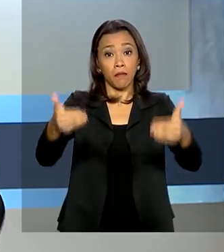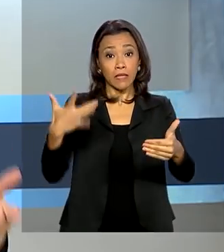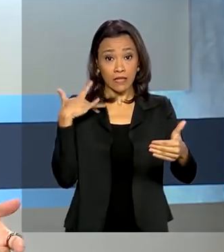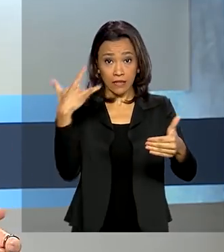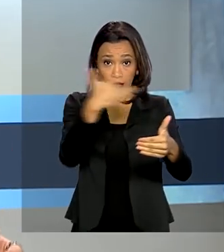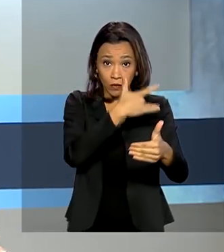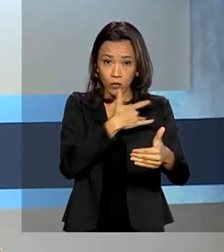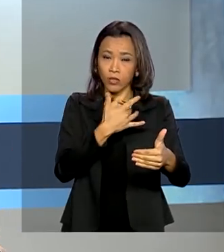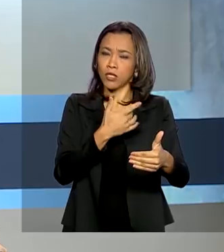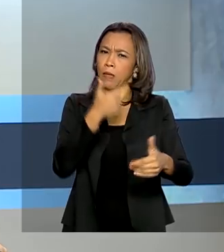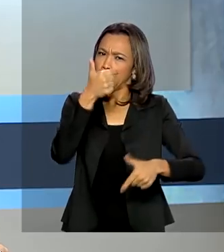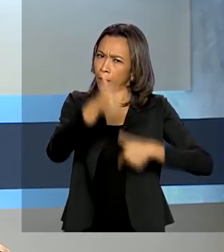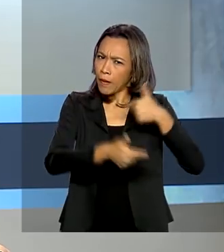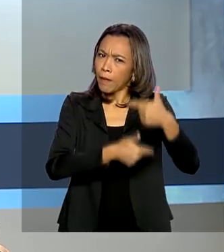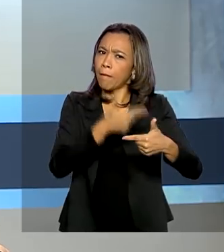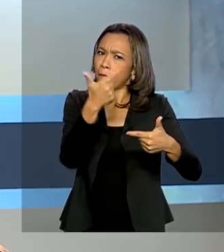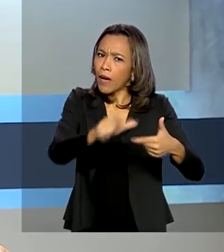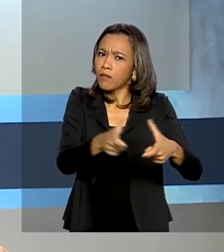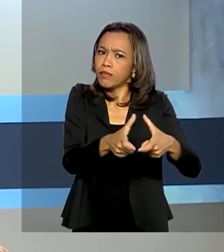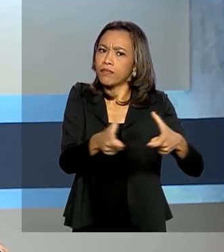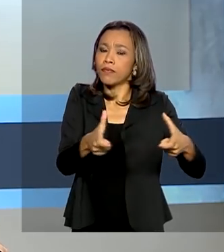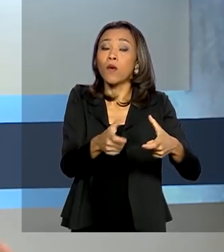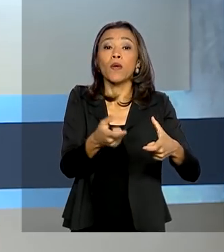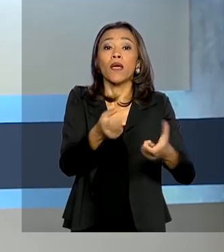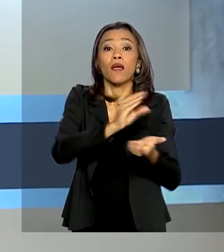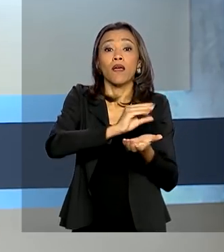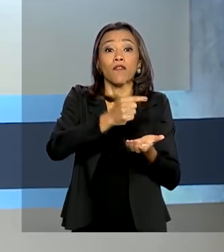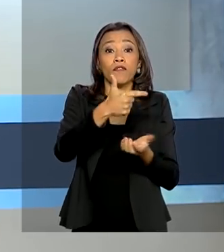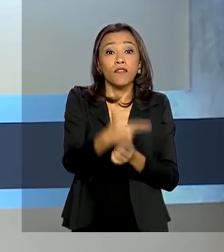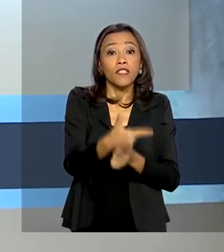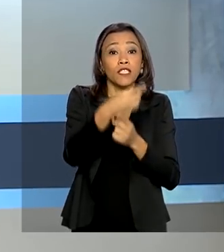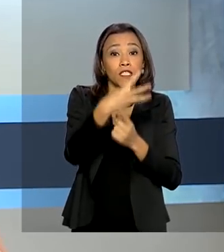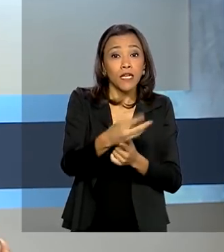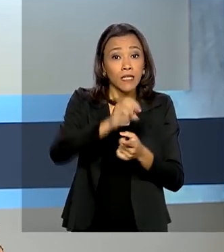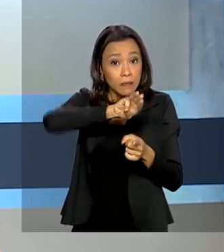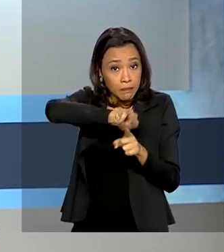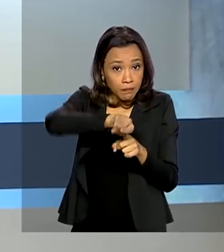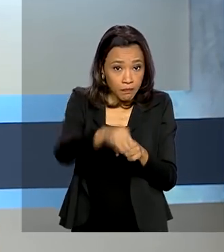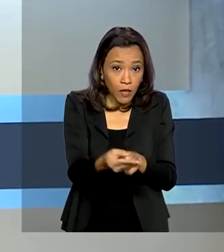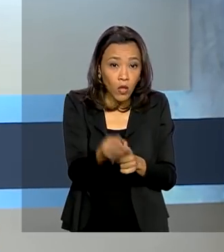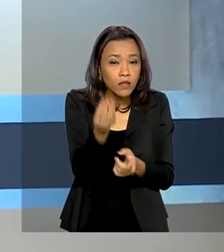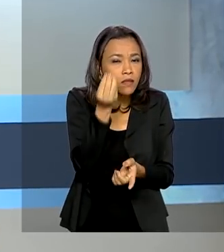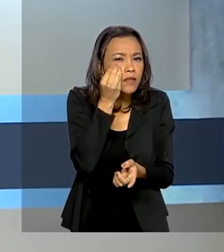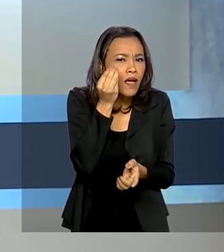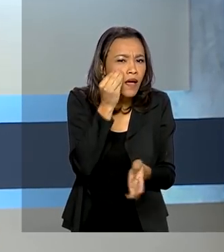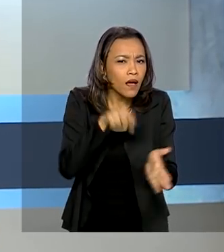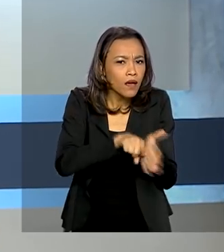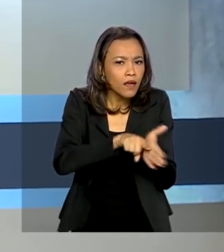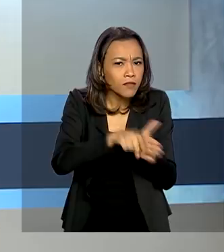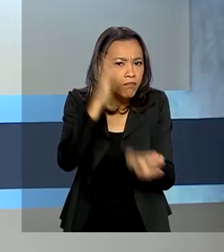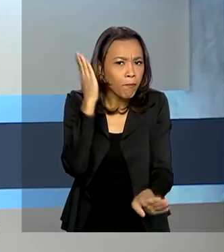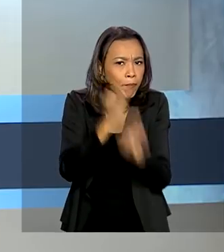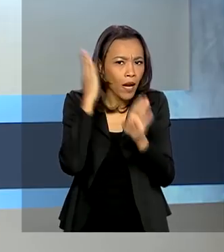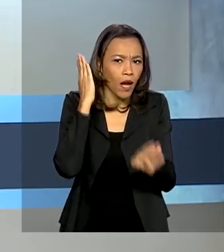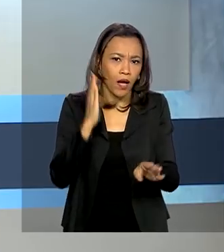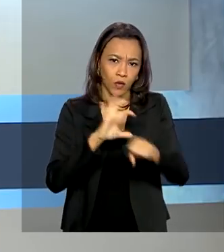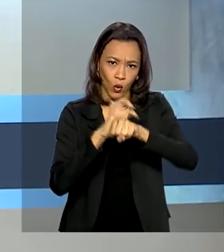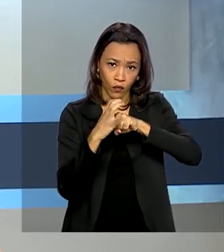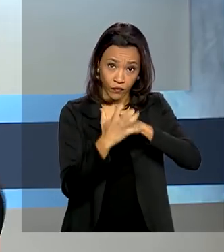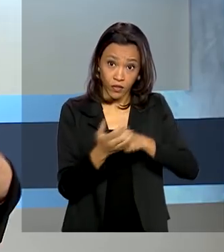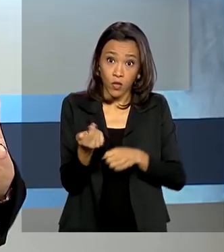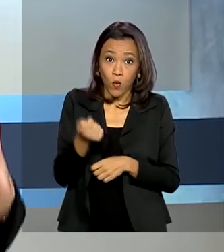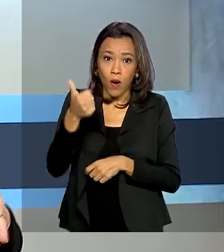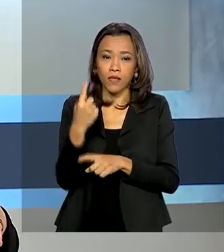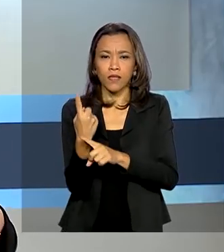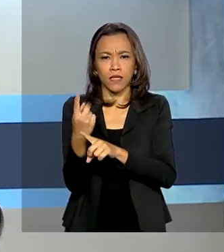está ampliando para quase 23 milhões o número de testes para diagnosticar o coronavírus. Quase 15 milhões